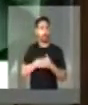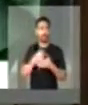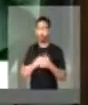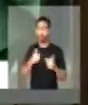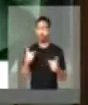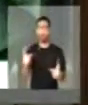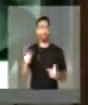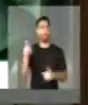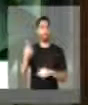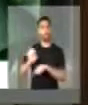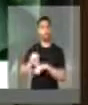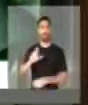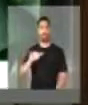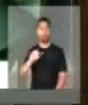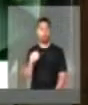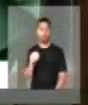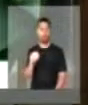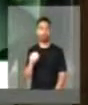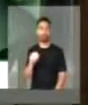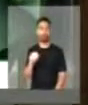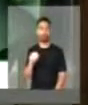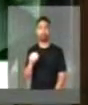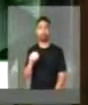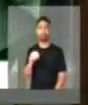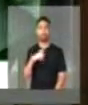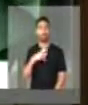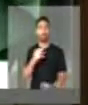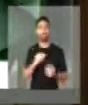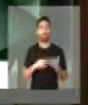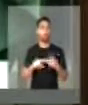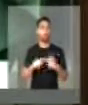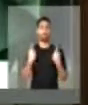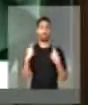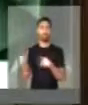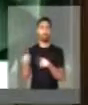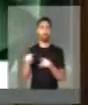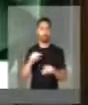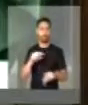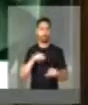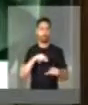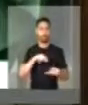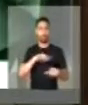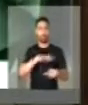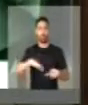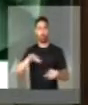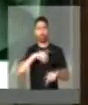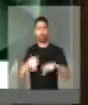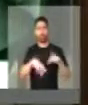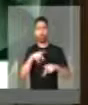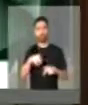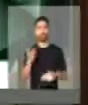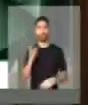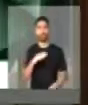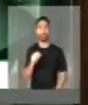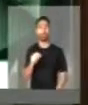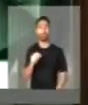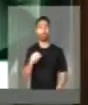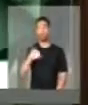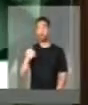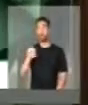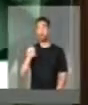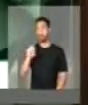Rio de Janeiro a tudo que lhe desconstrói e lhe afronta. Jesus dos Santos Reis,